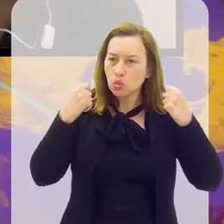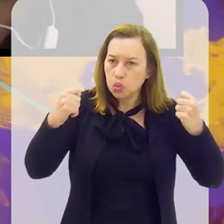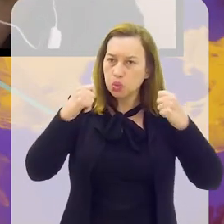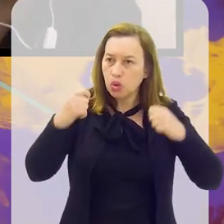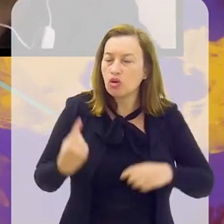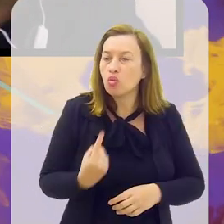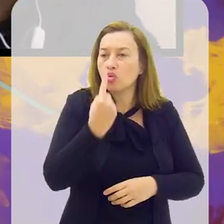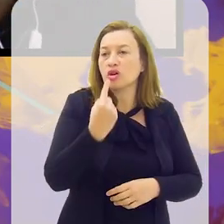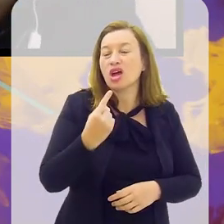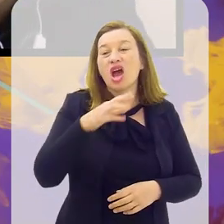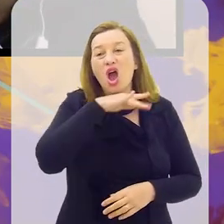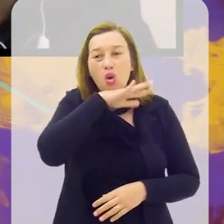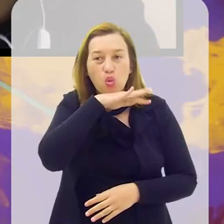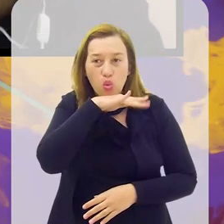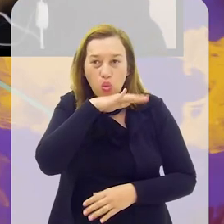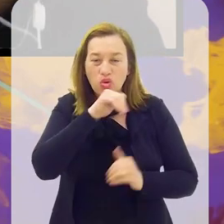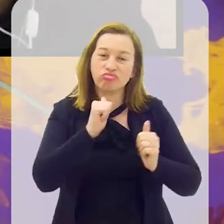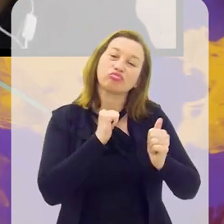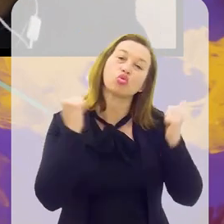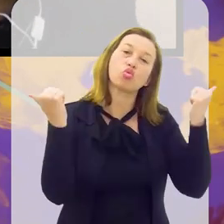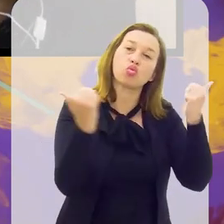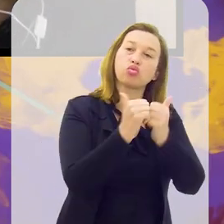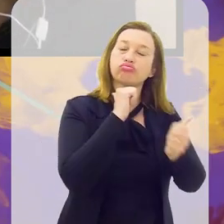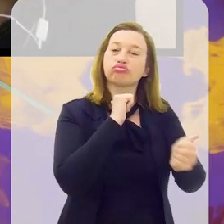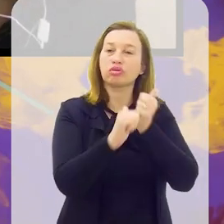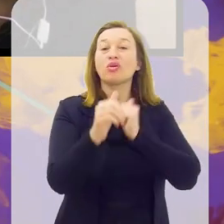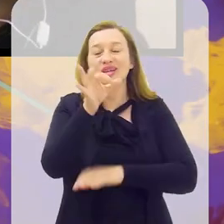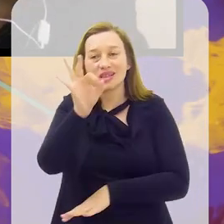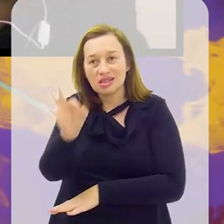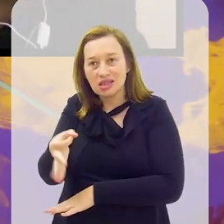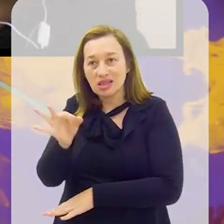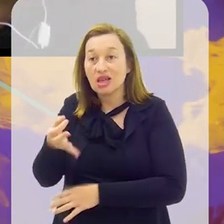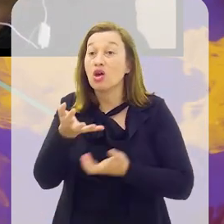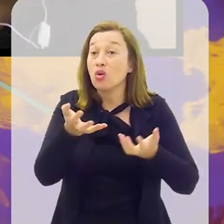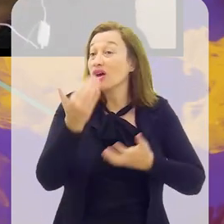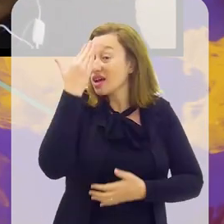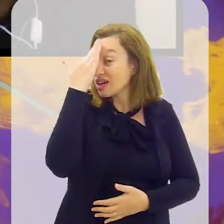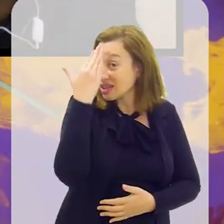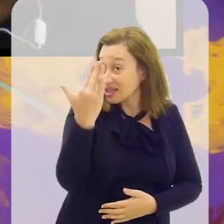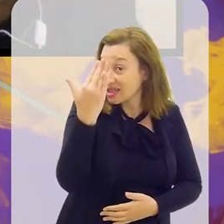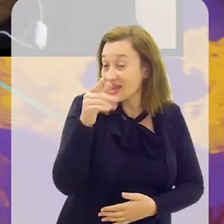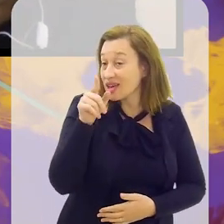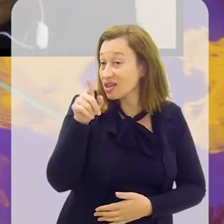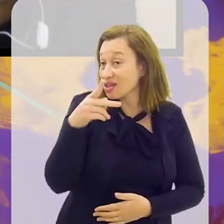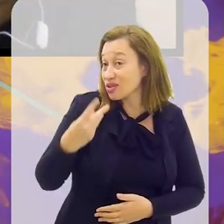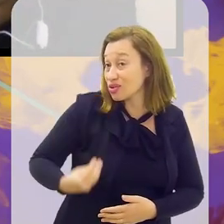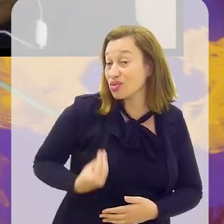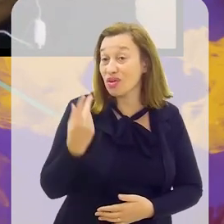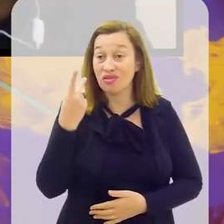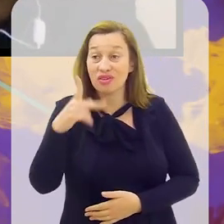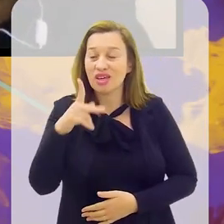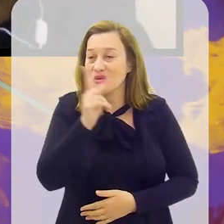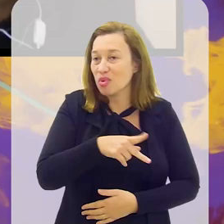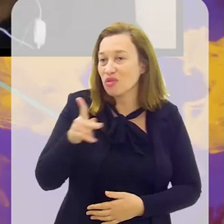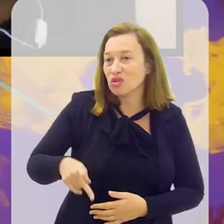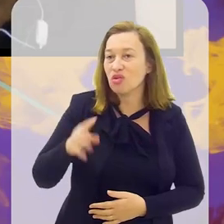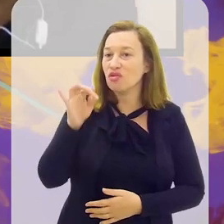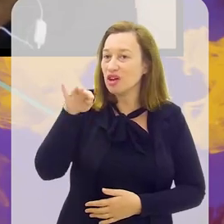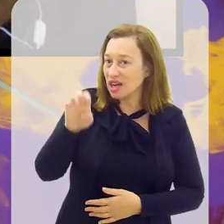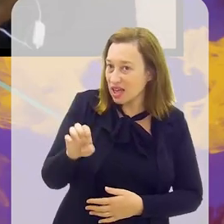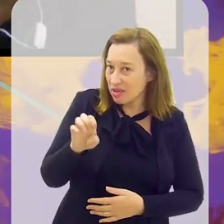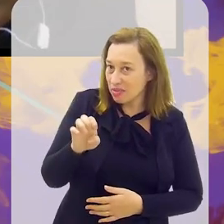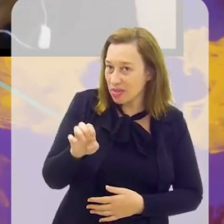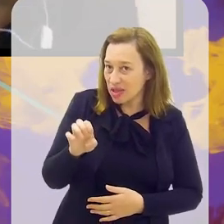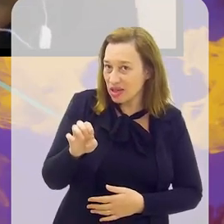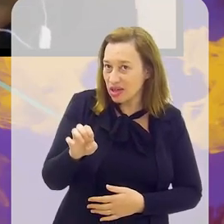mensagem da torcida única, ela é muito ruim para o espetáculo futebolístico. Com certeza. Eu quero agradecer a sua presença,